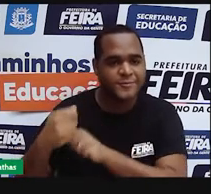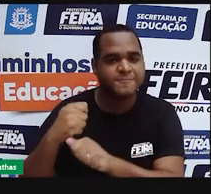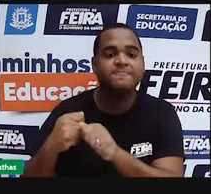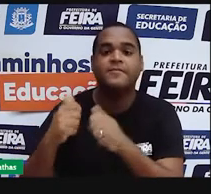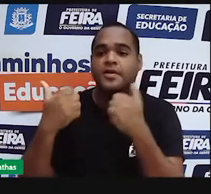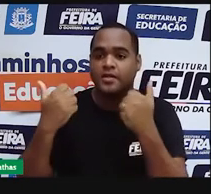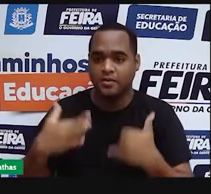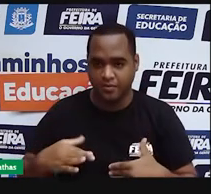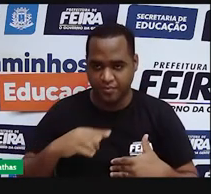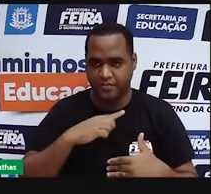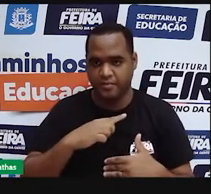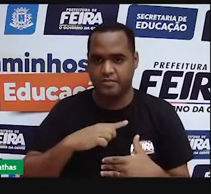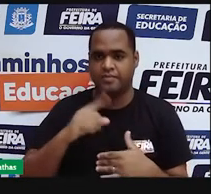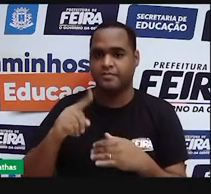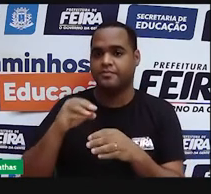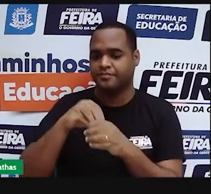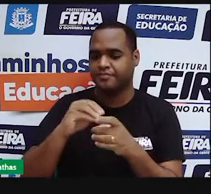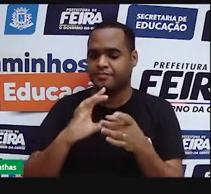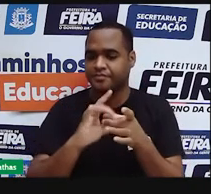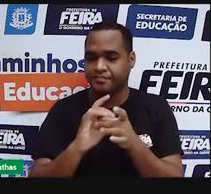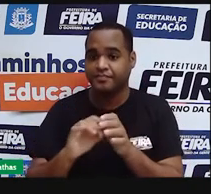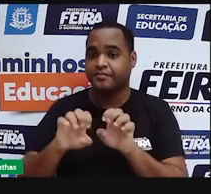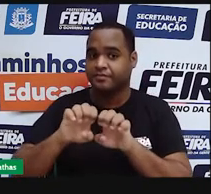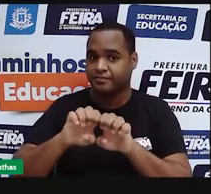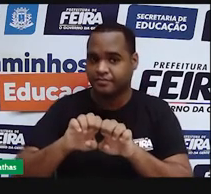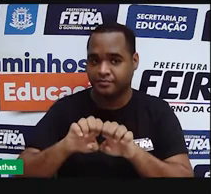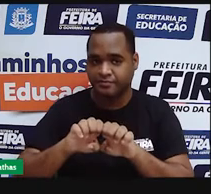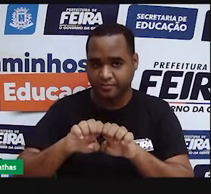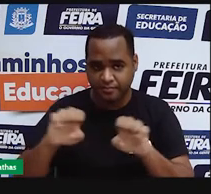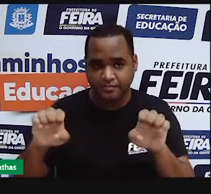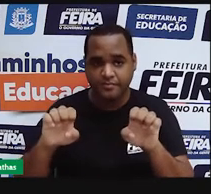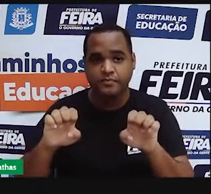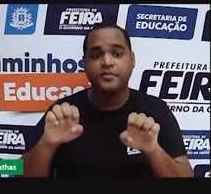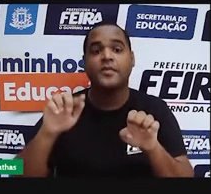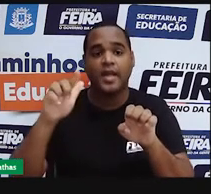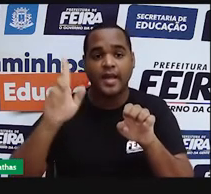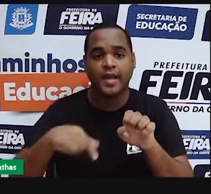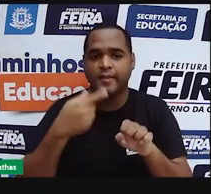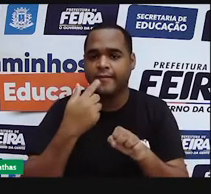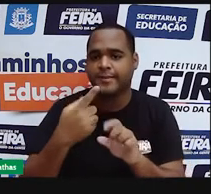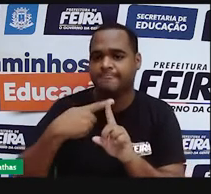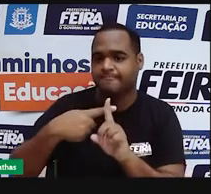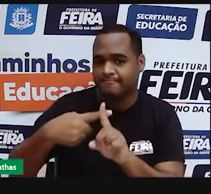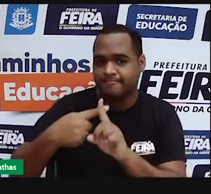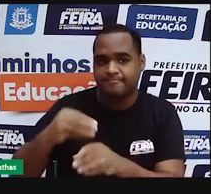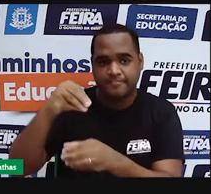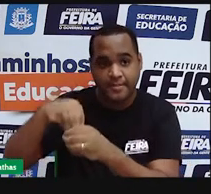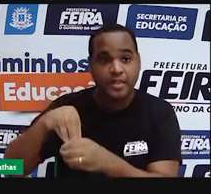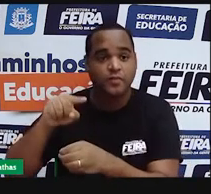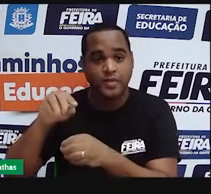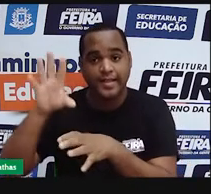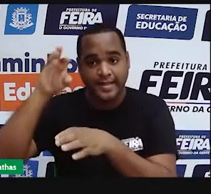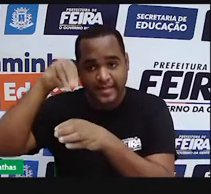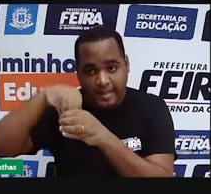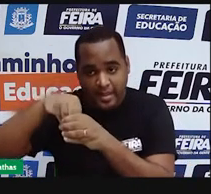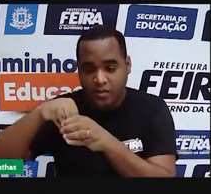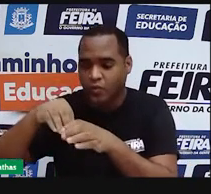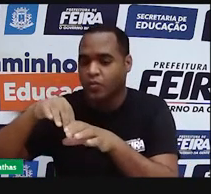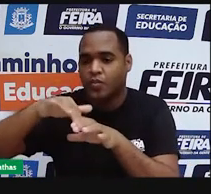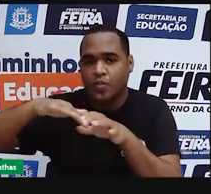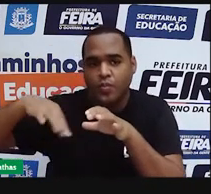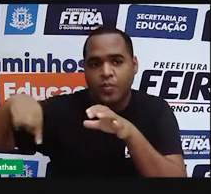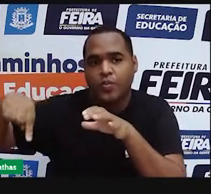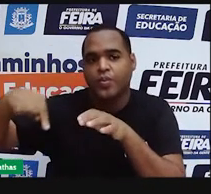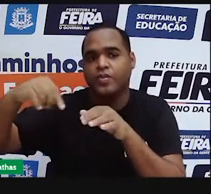uma estrutura que tinha um núcleo, esse núcleo tinha carga elétrica positiva, e ao redor desse núcleo